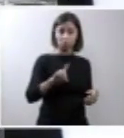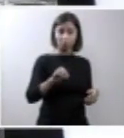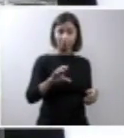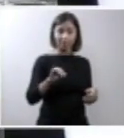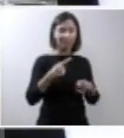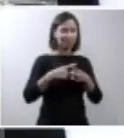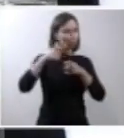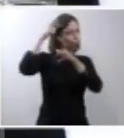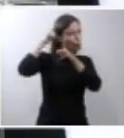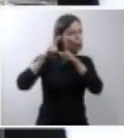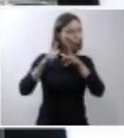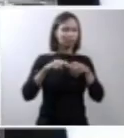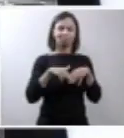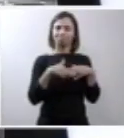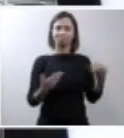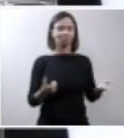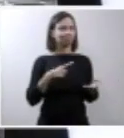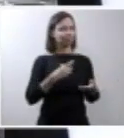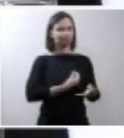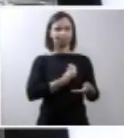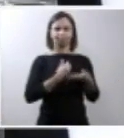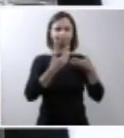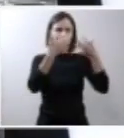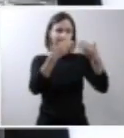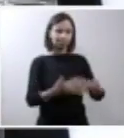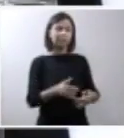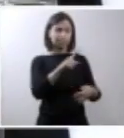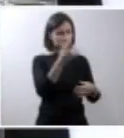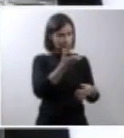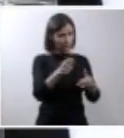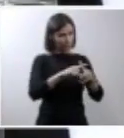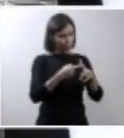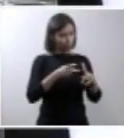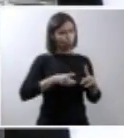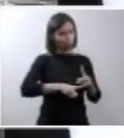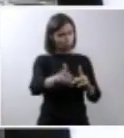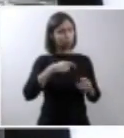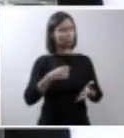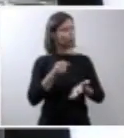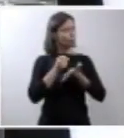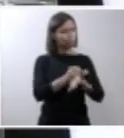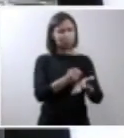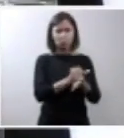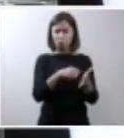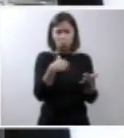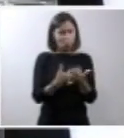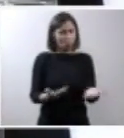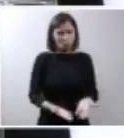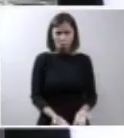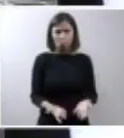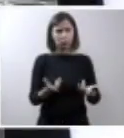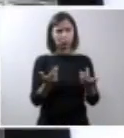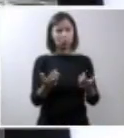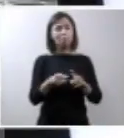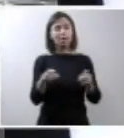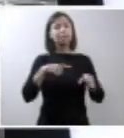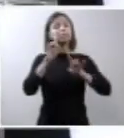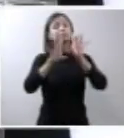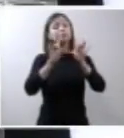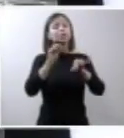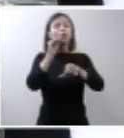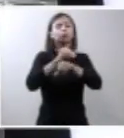esposa ou o senhor quiser levar essa gestação à frente, eu lhe dou todo o apoio, você vai ser acompanhado do mesmo jeito que você estava sendo, só que com atenção